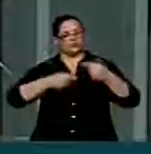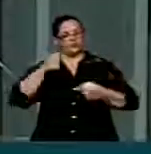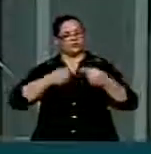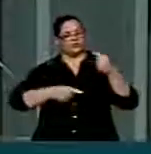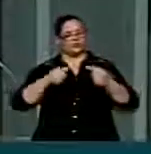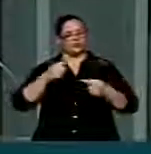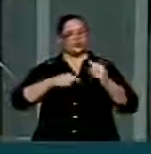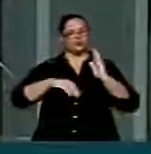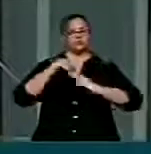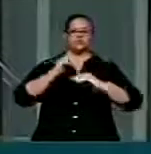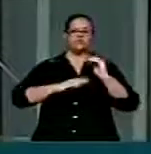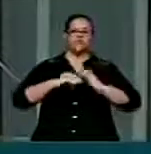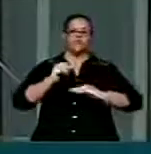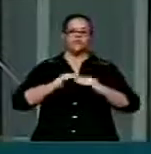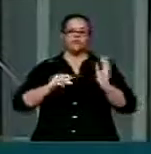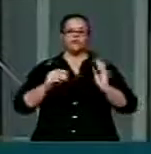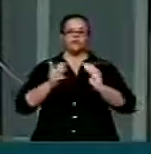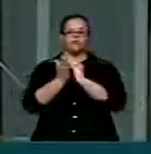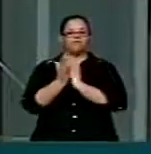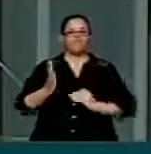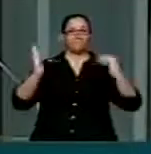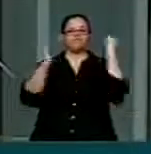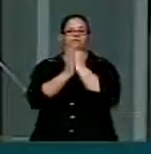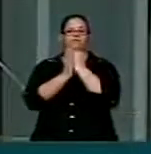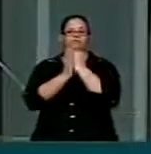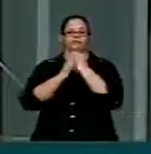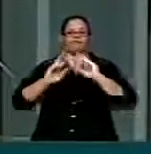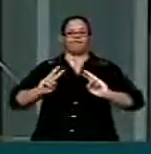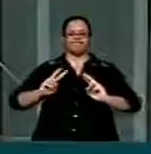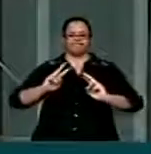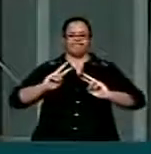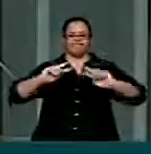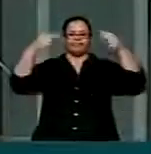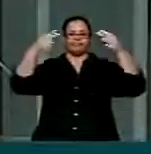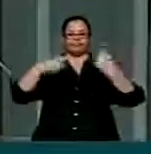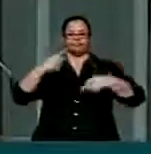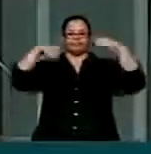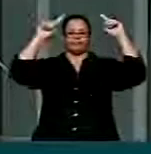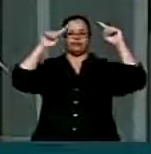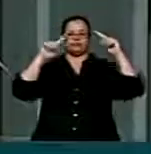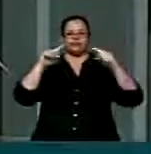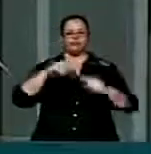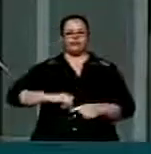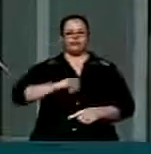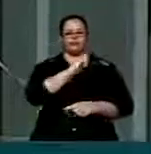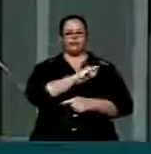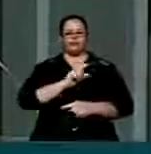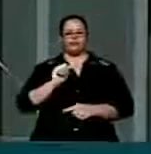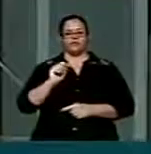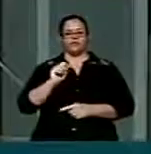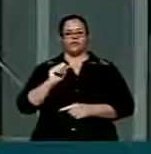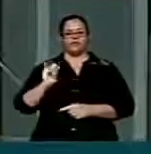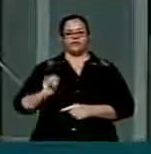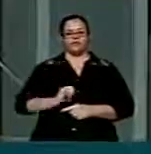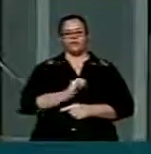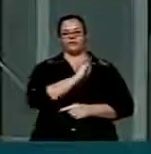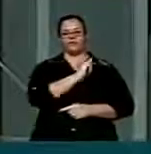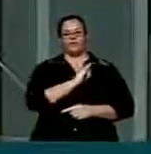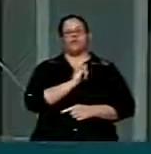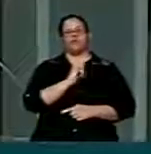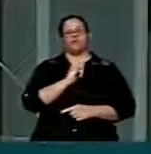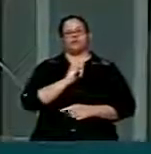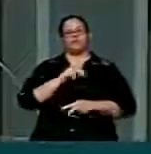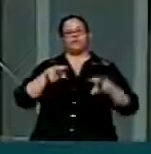essa explosão dos preços das passagens aéreas em nosso país, que é um tema que deve